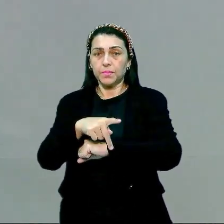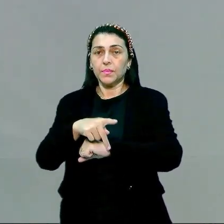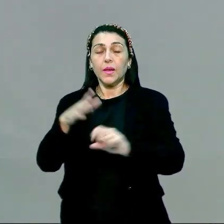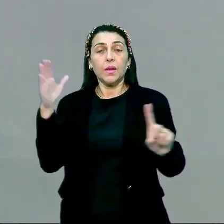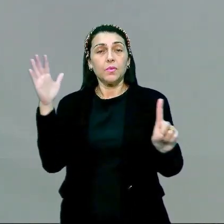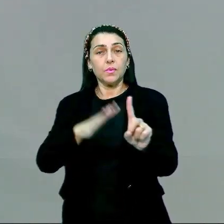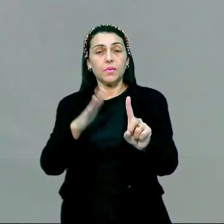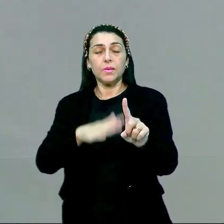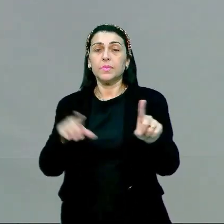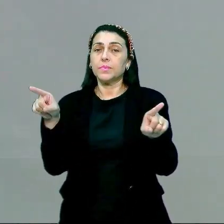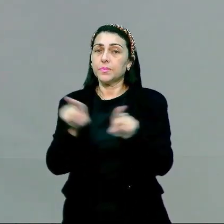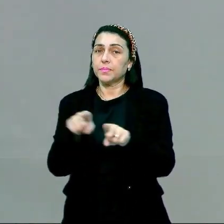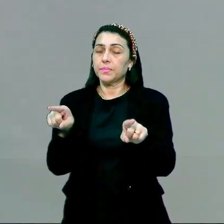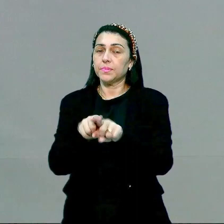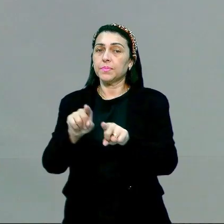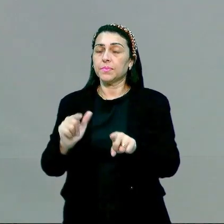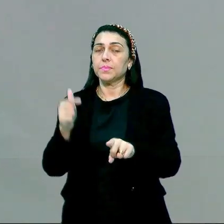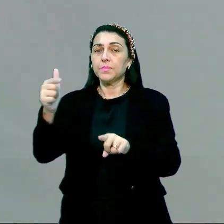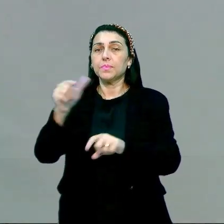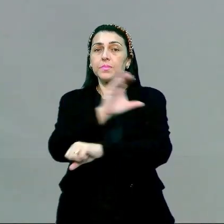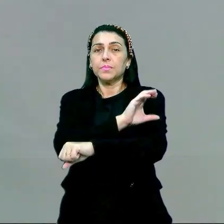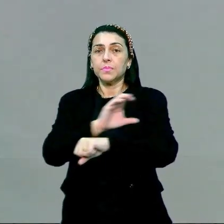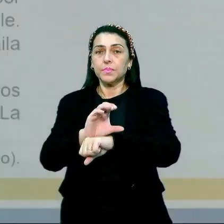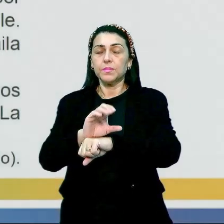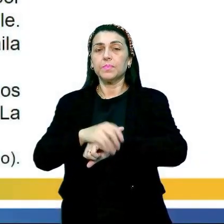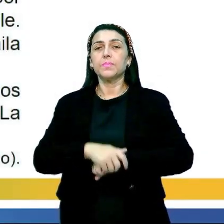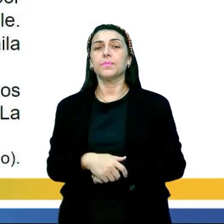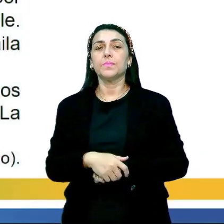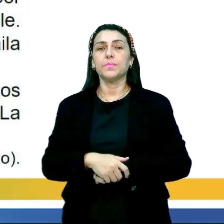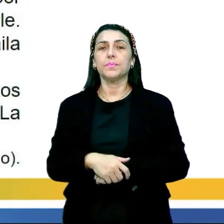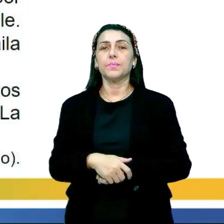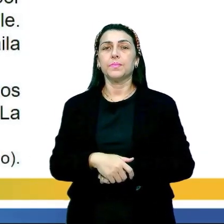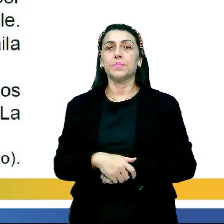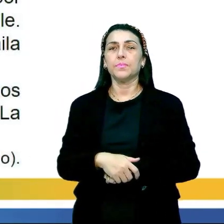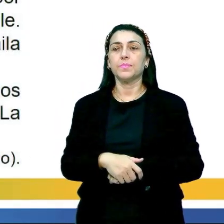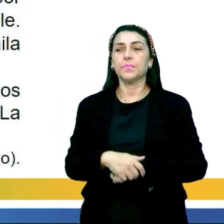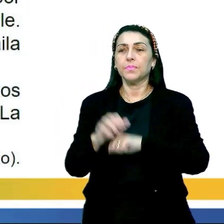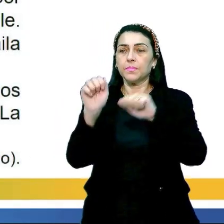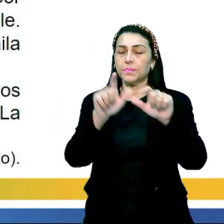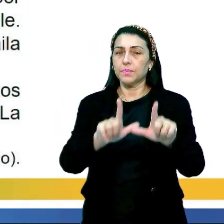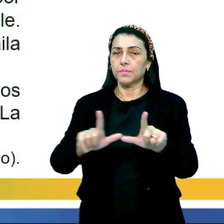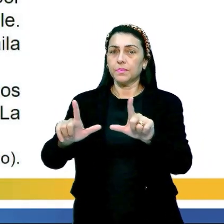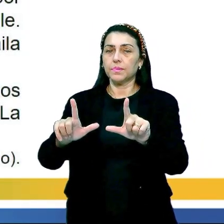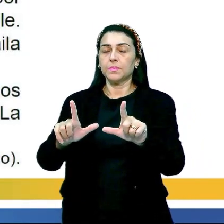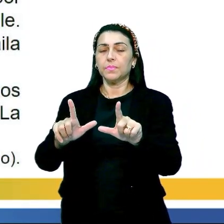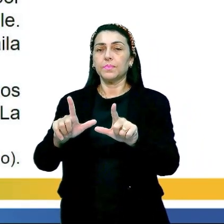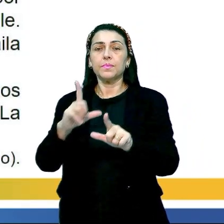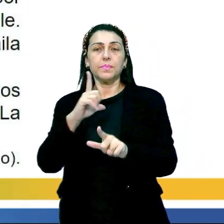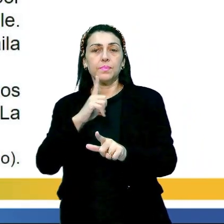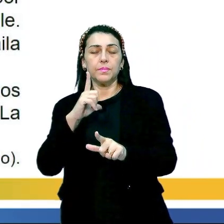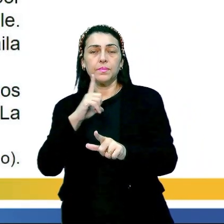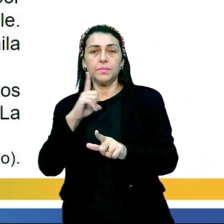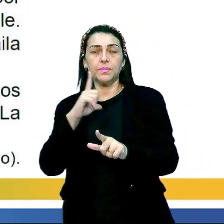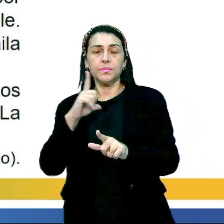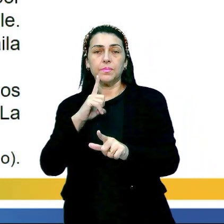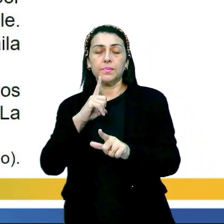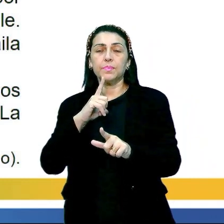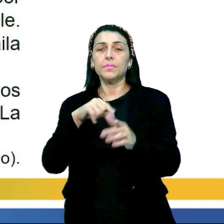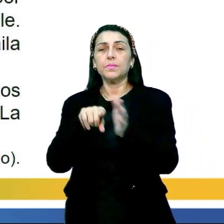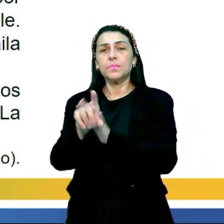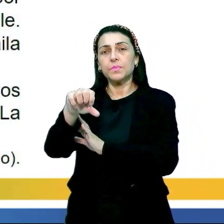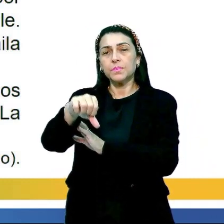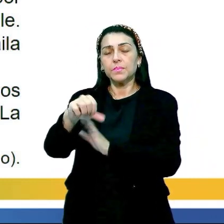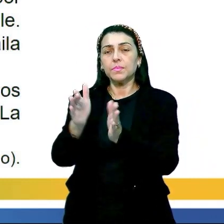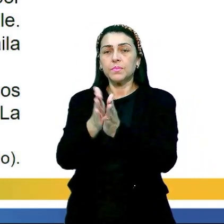influenciar também em outras culturas. Então, slide na tela. A gente vai trabalhar aí com a questão 9,